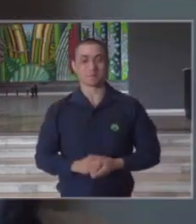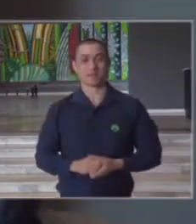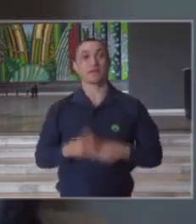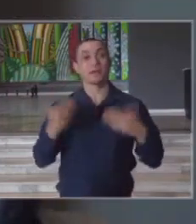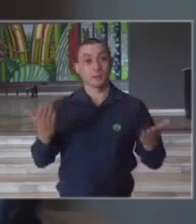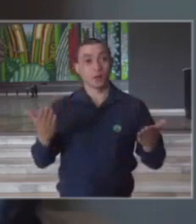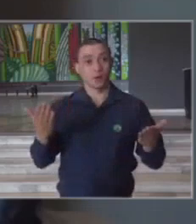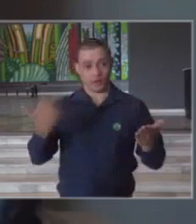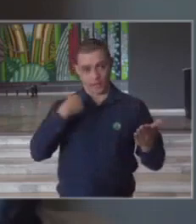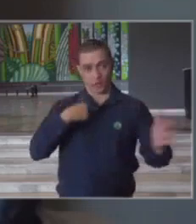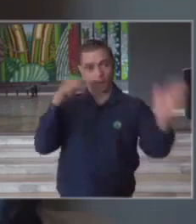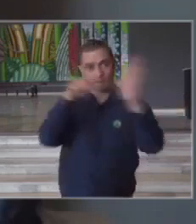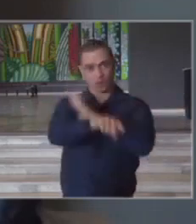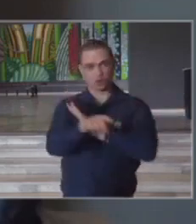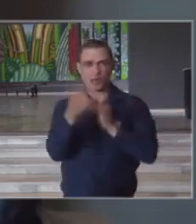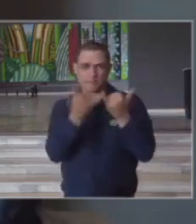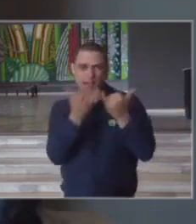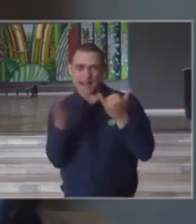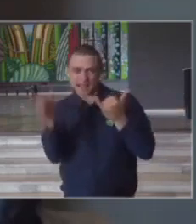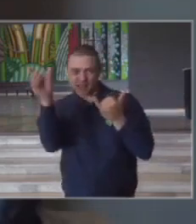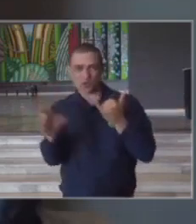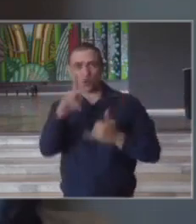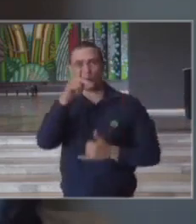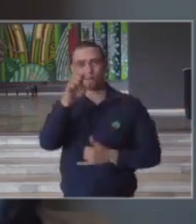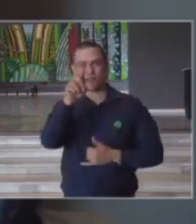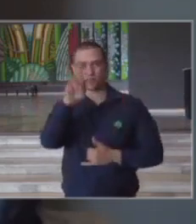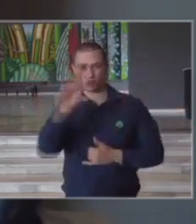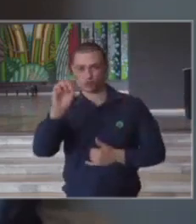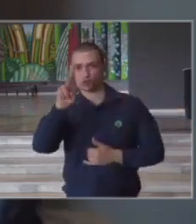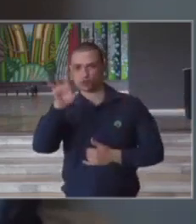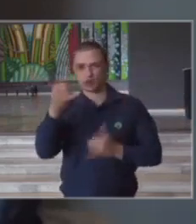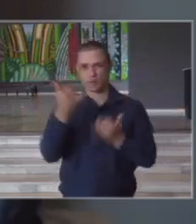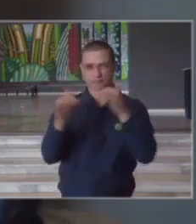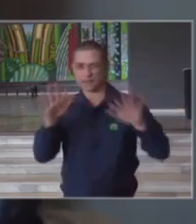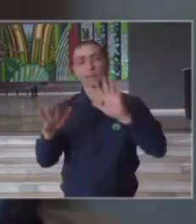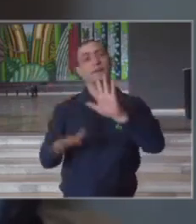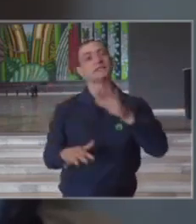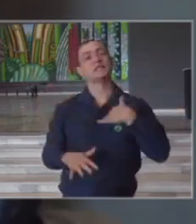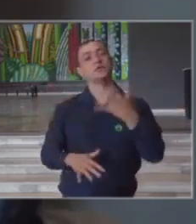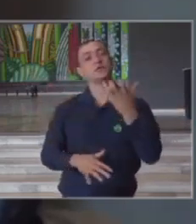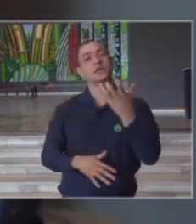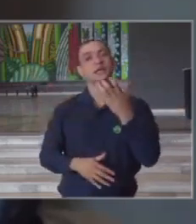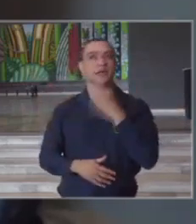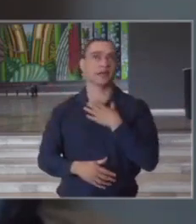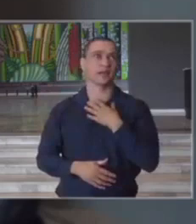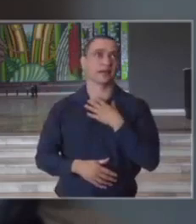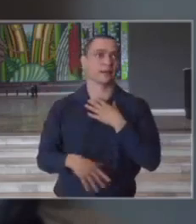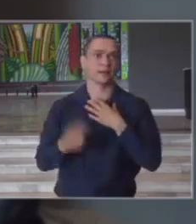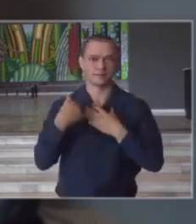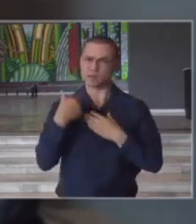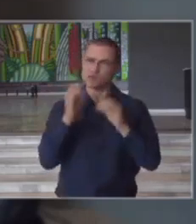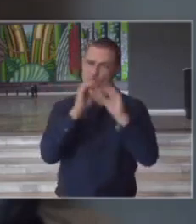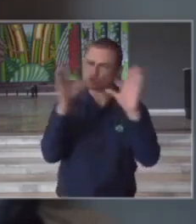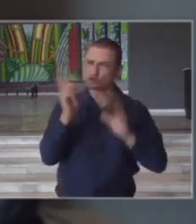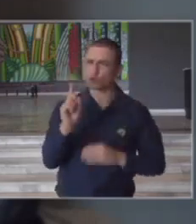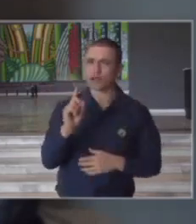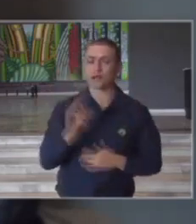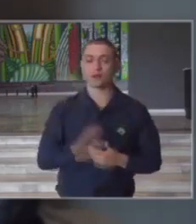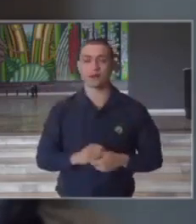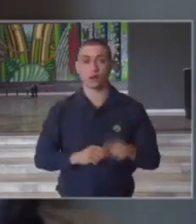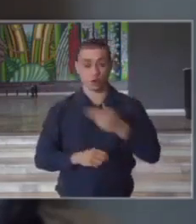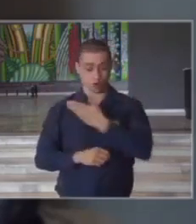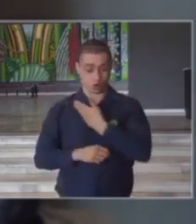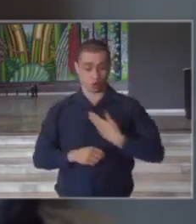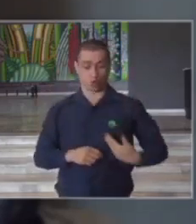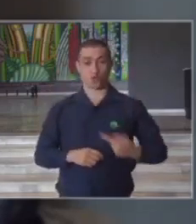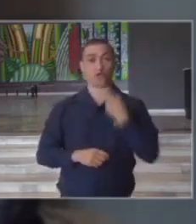bom eu vou a minha pergunta ela é muito parecida com a do Pedro Dura só que eu queria algum para mim não ficou muito claro o